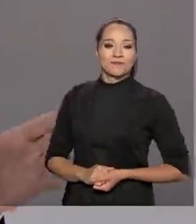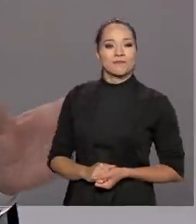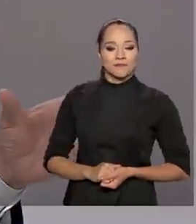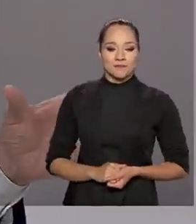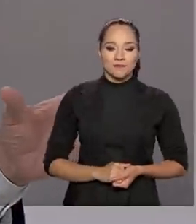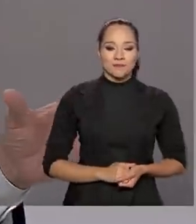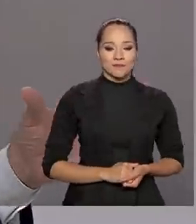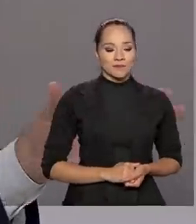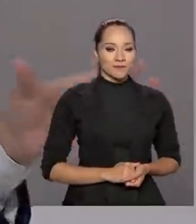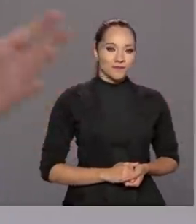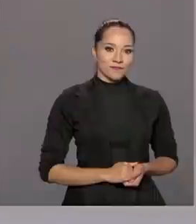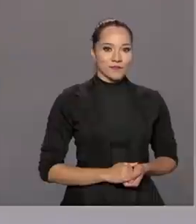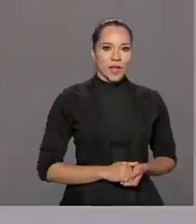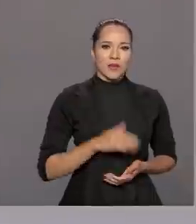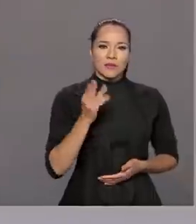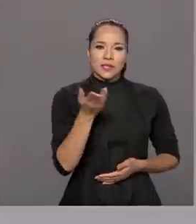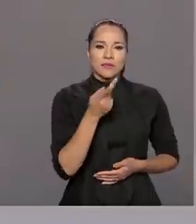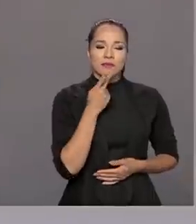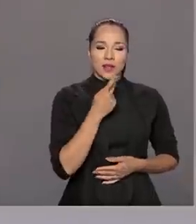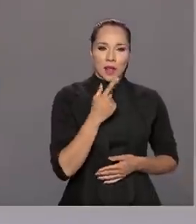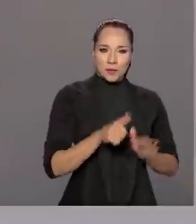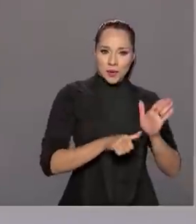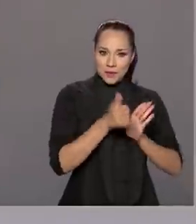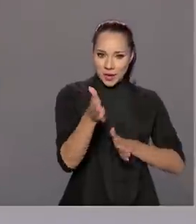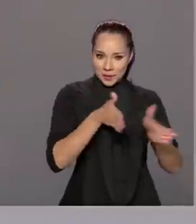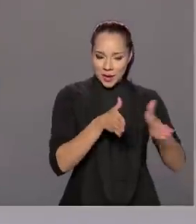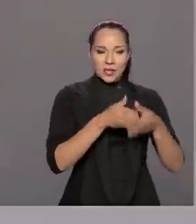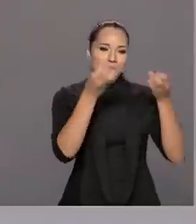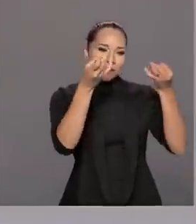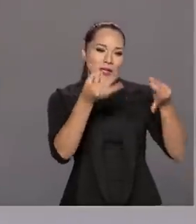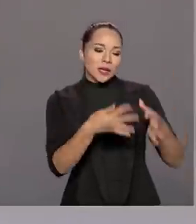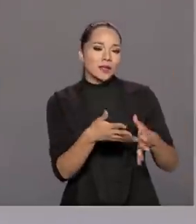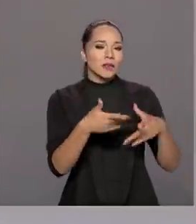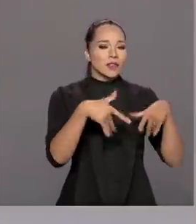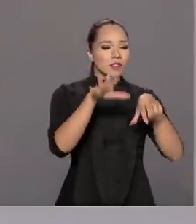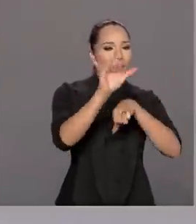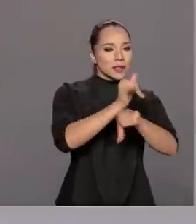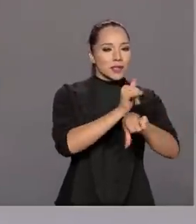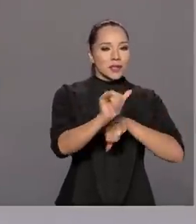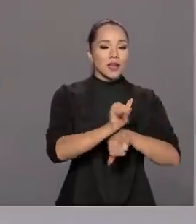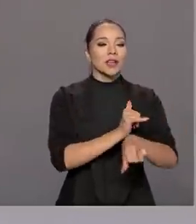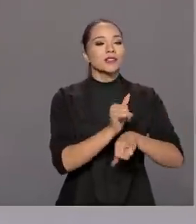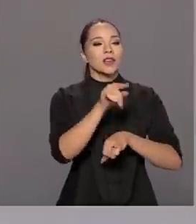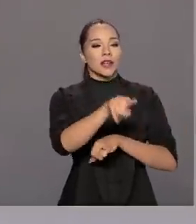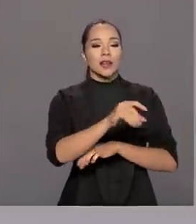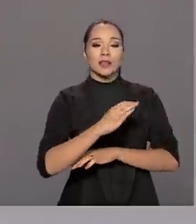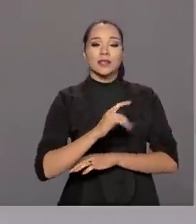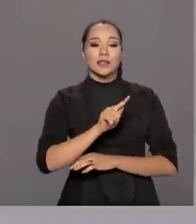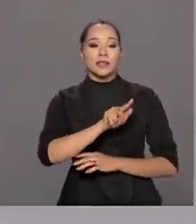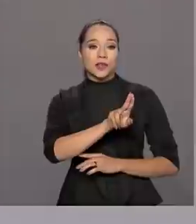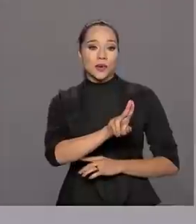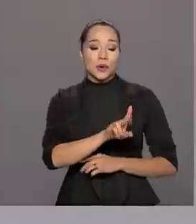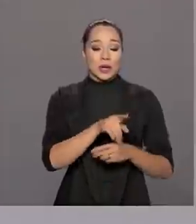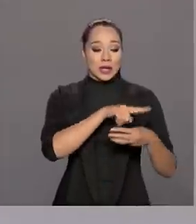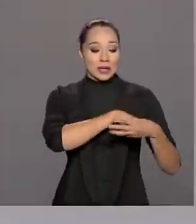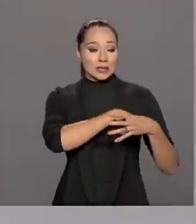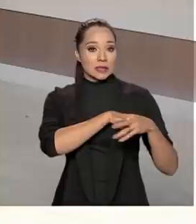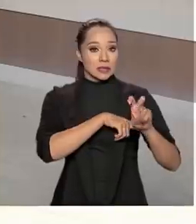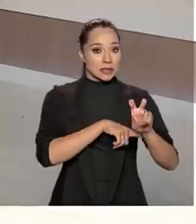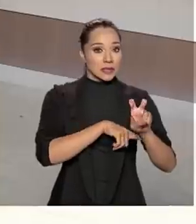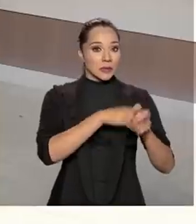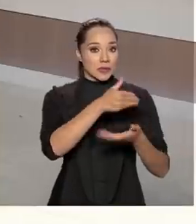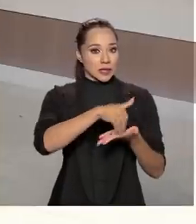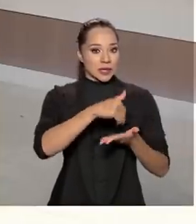Ministro, o senhor terminou o primeiro bloco falando um pouco dessa arquitetura institucional da CGU, essas cinco secretarias